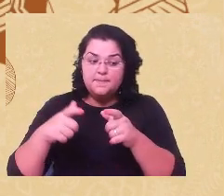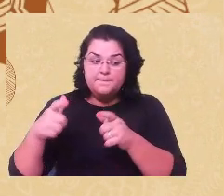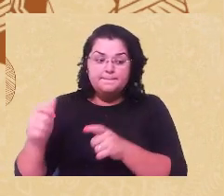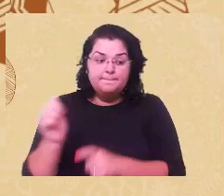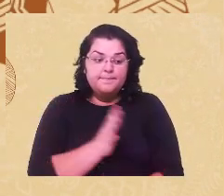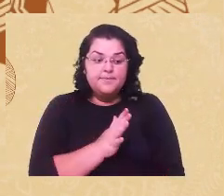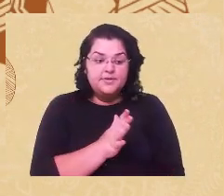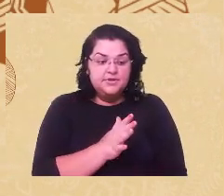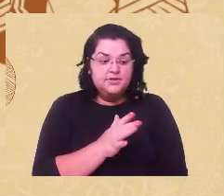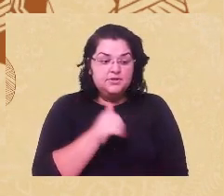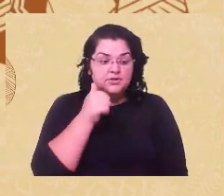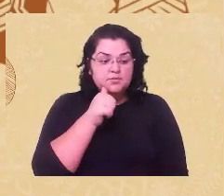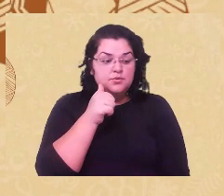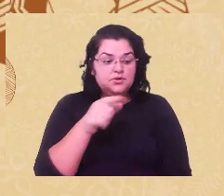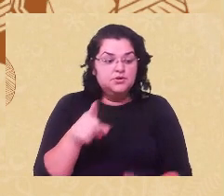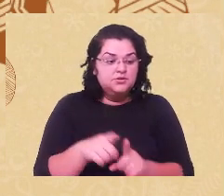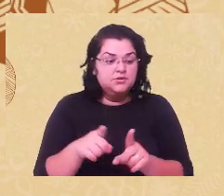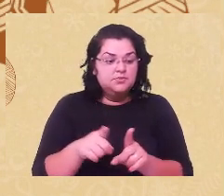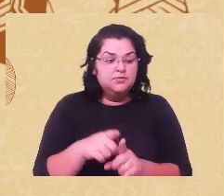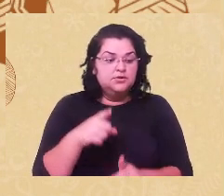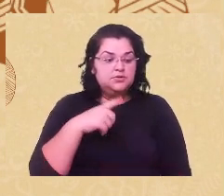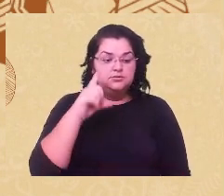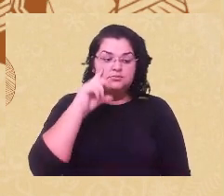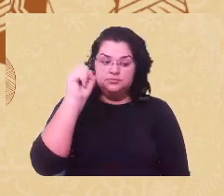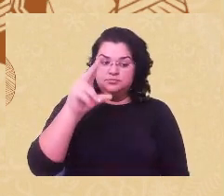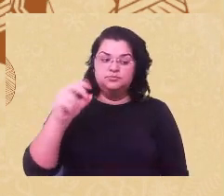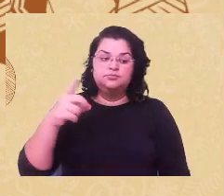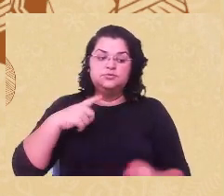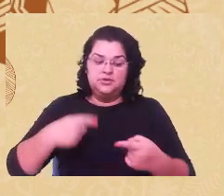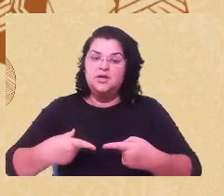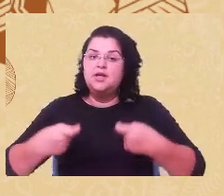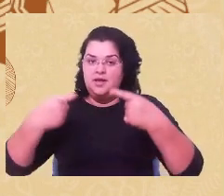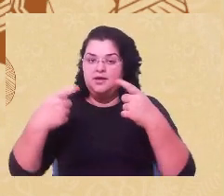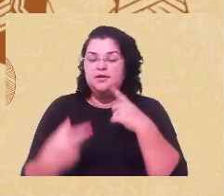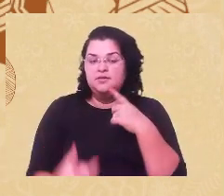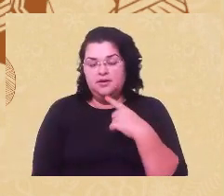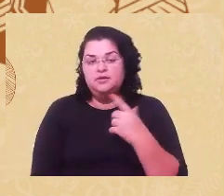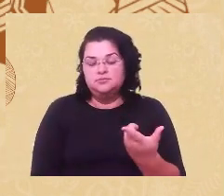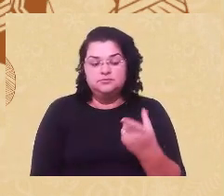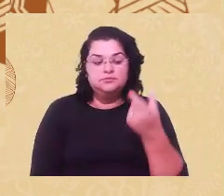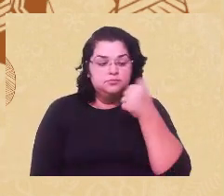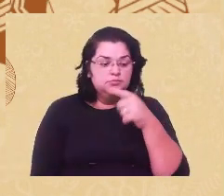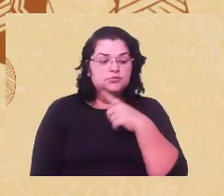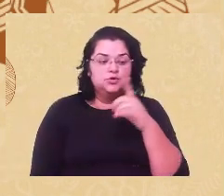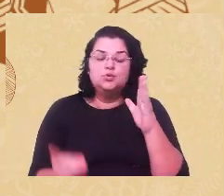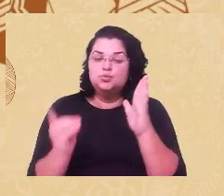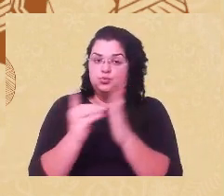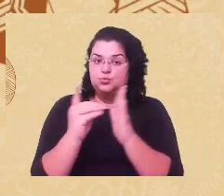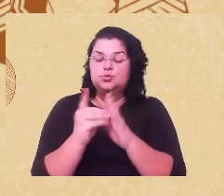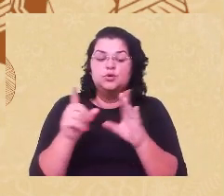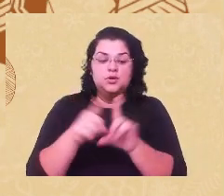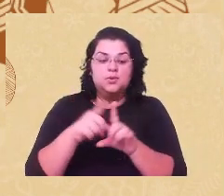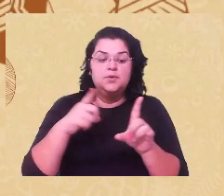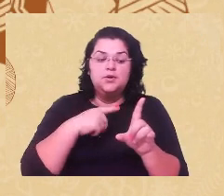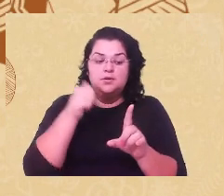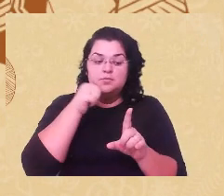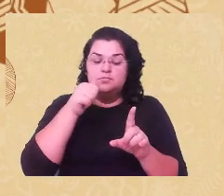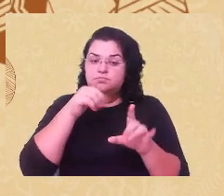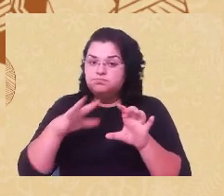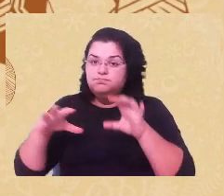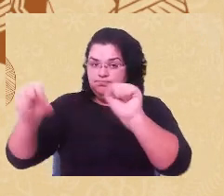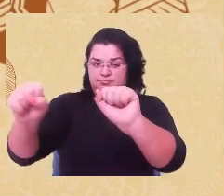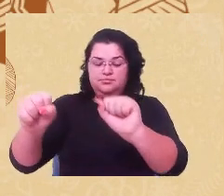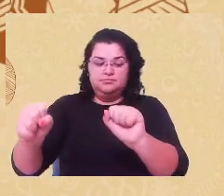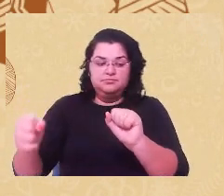guerra. As mulheres que aqui estavam, mulheres indígenas, e as mulheres que foram sequestradas e trazidas para cá, nossas ancestrais. Então,